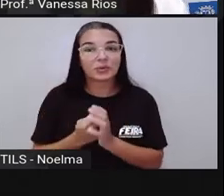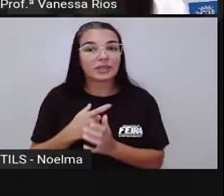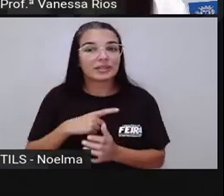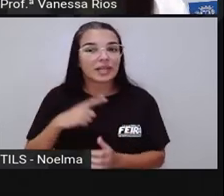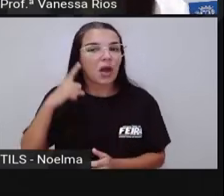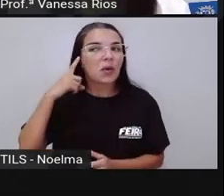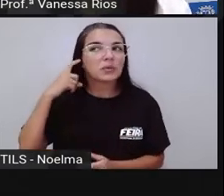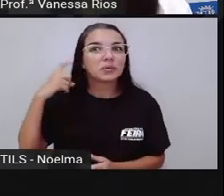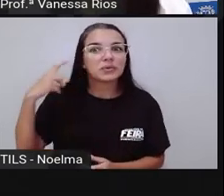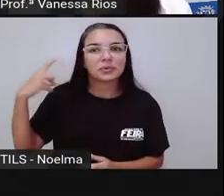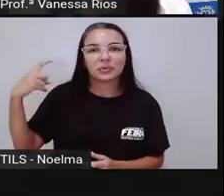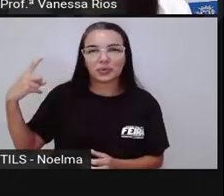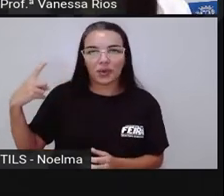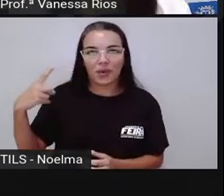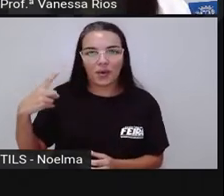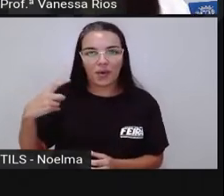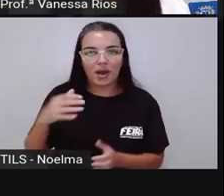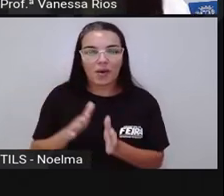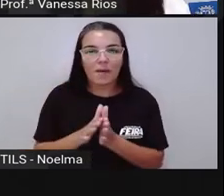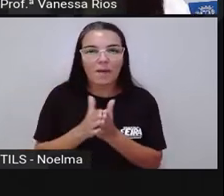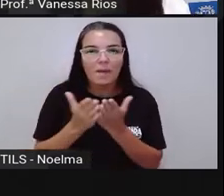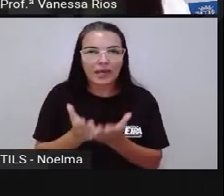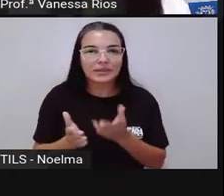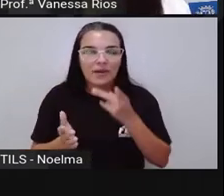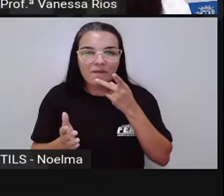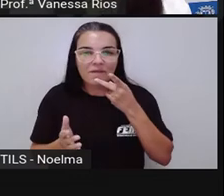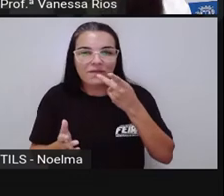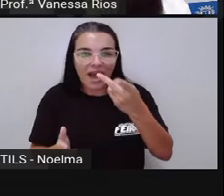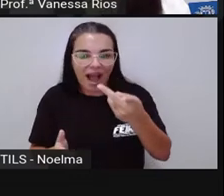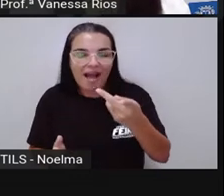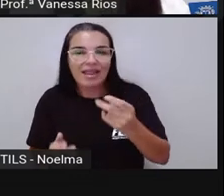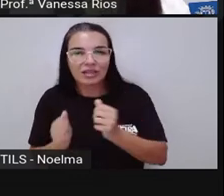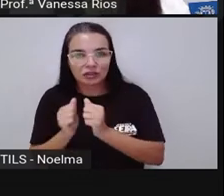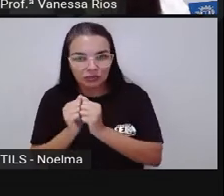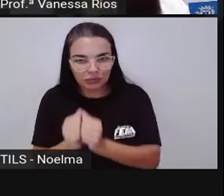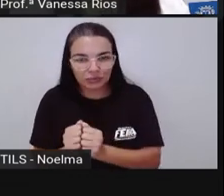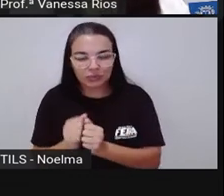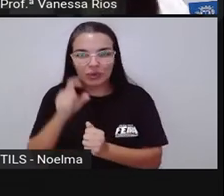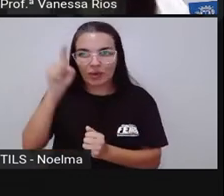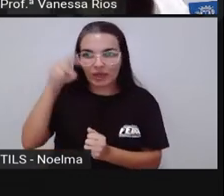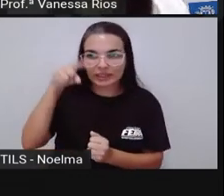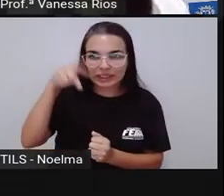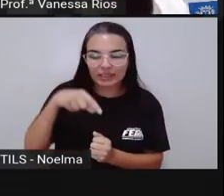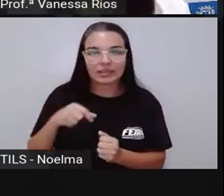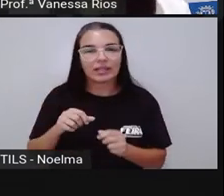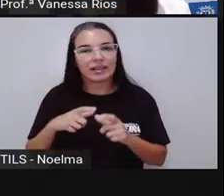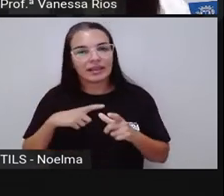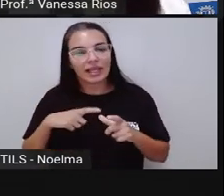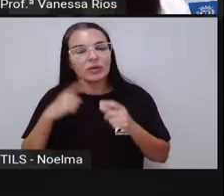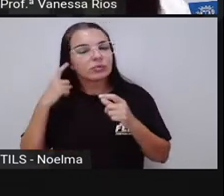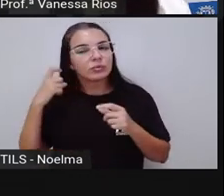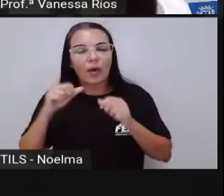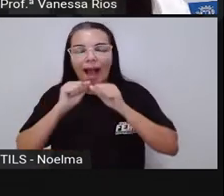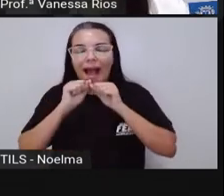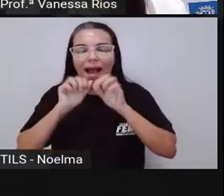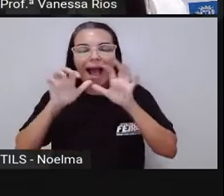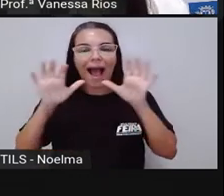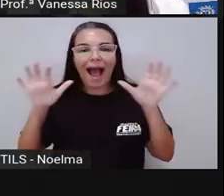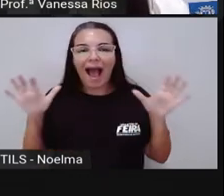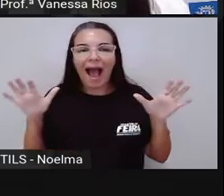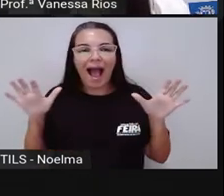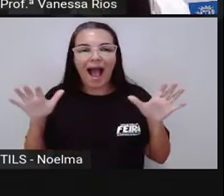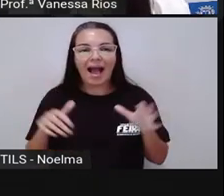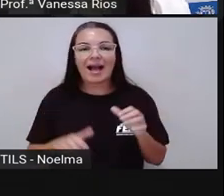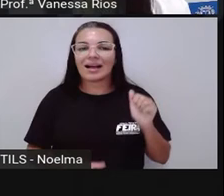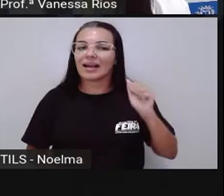som produzido, né? Quando essas vogais estão acompanhadas do acento agudo, é um som aberto. Então, a